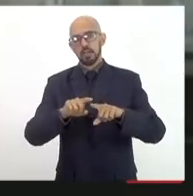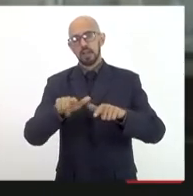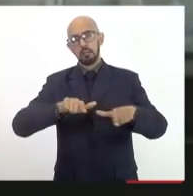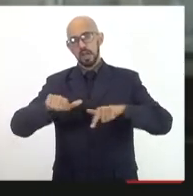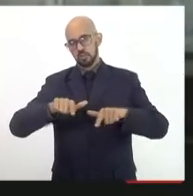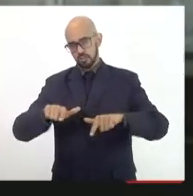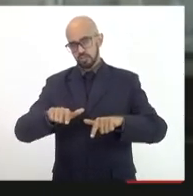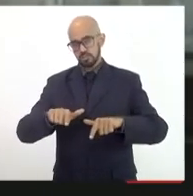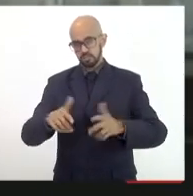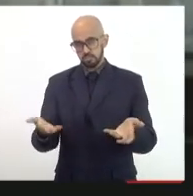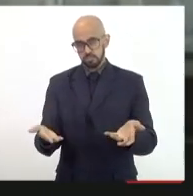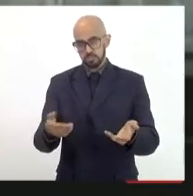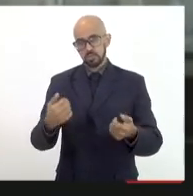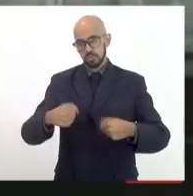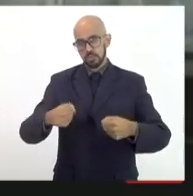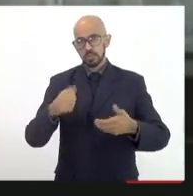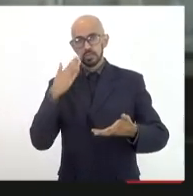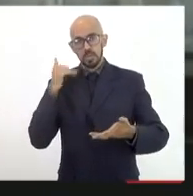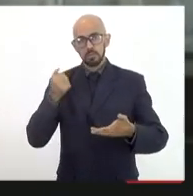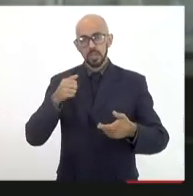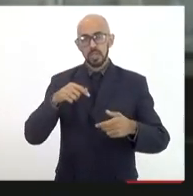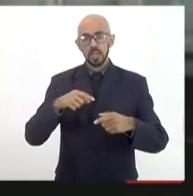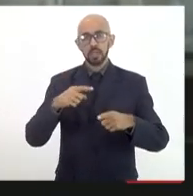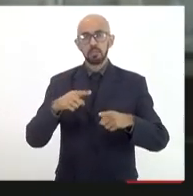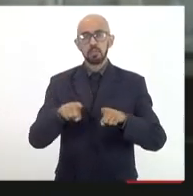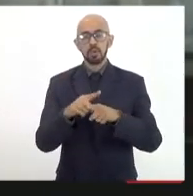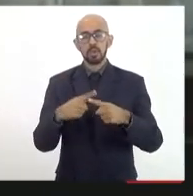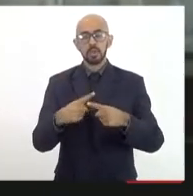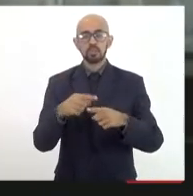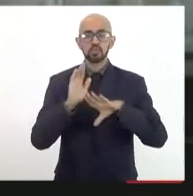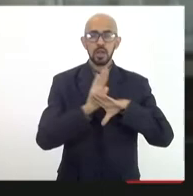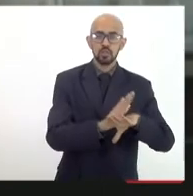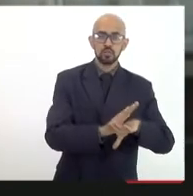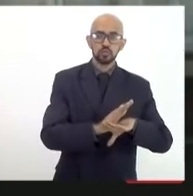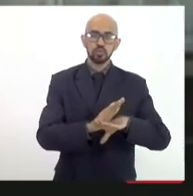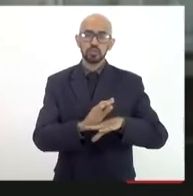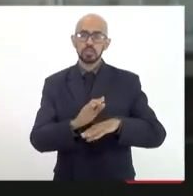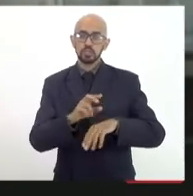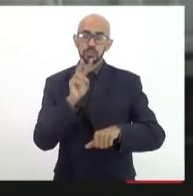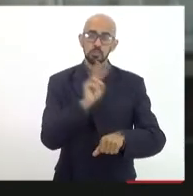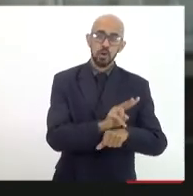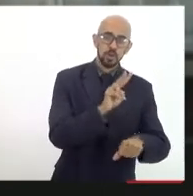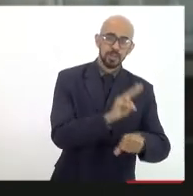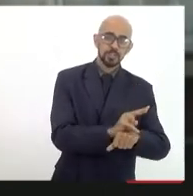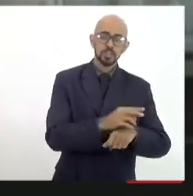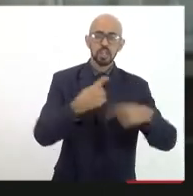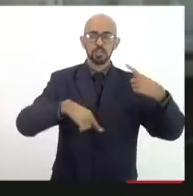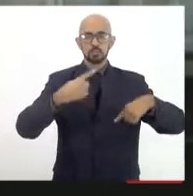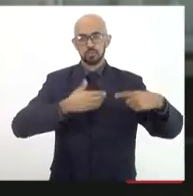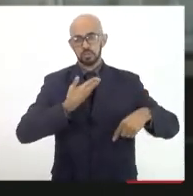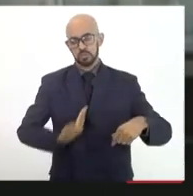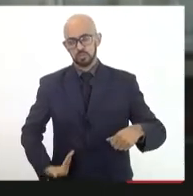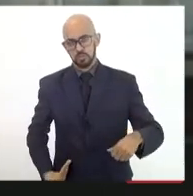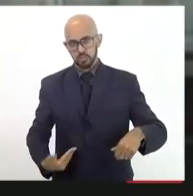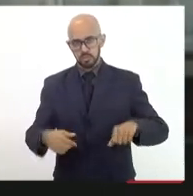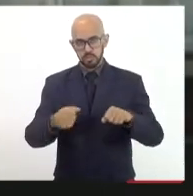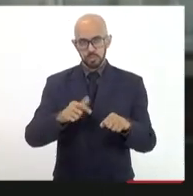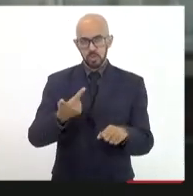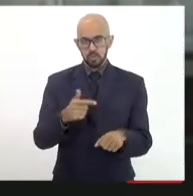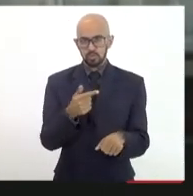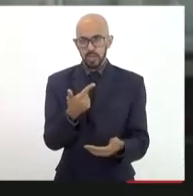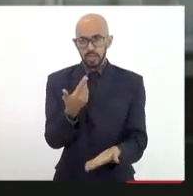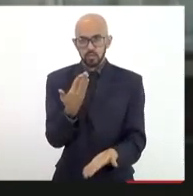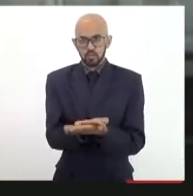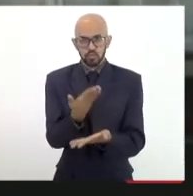ajudam muito a blindar as políticas públicas, inclusive junto aos órgãos de controle, então eu não tenho aqui o estudo suficiente